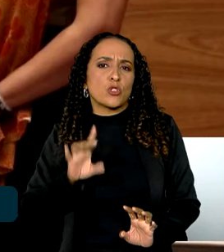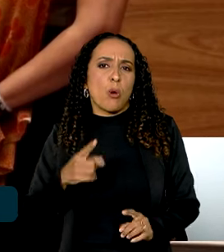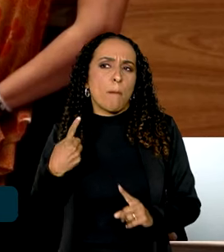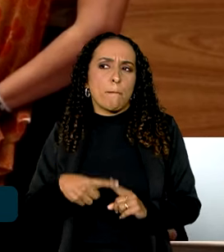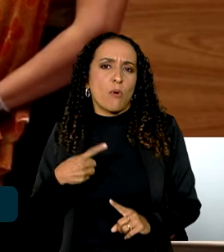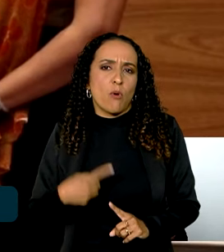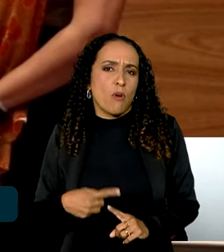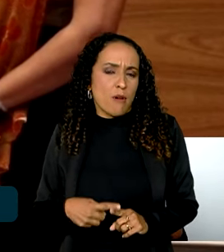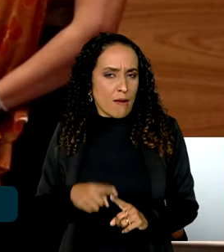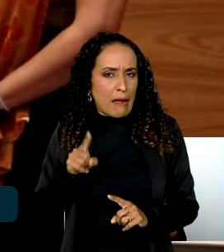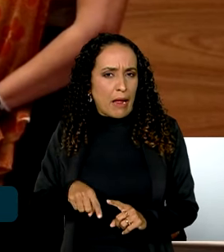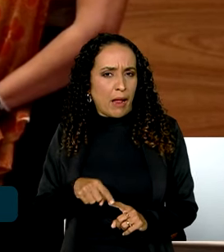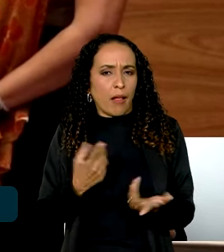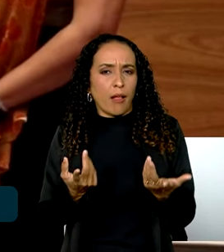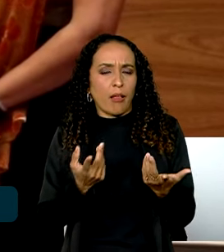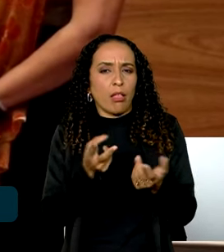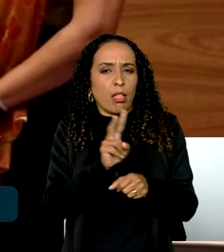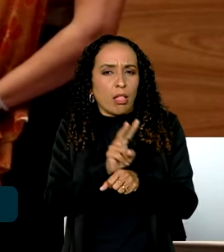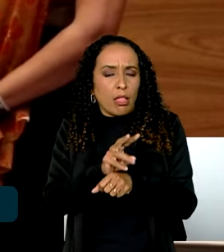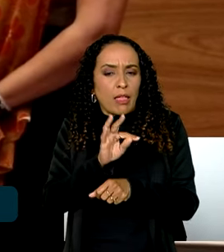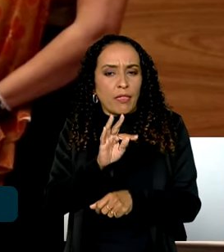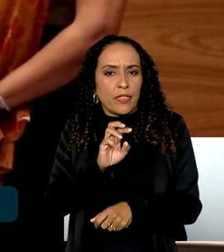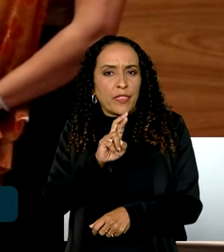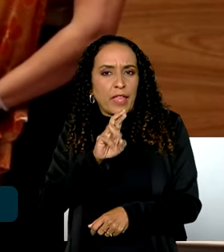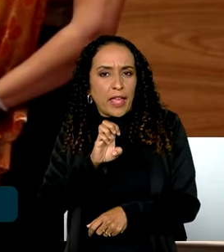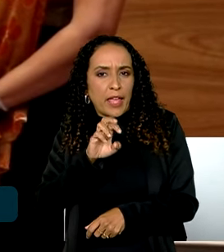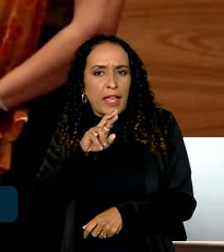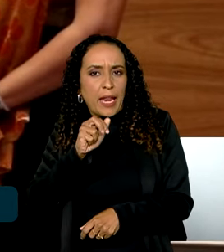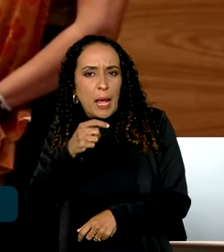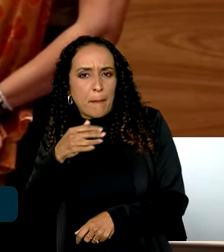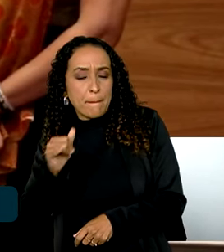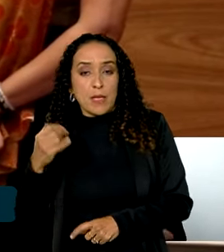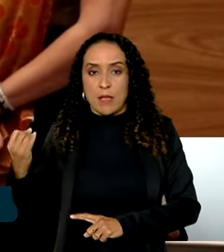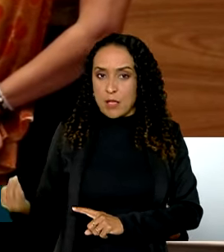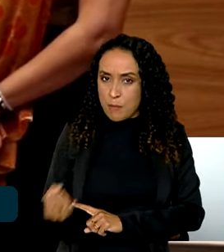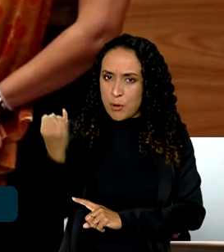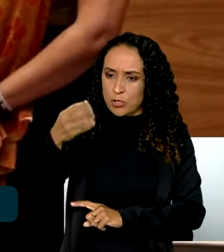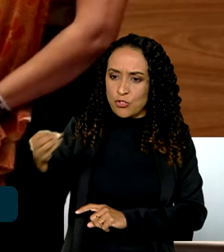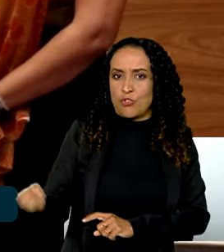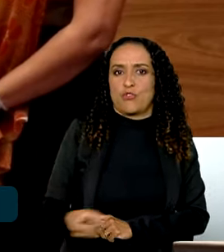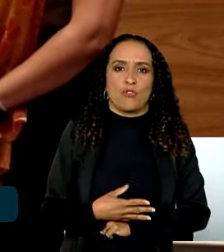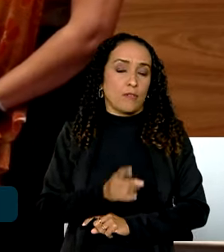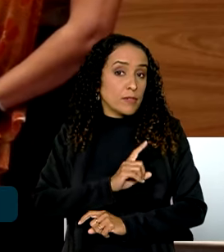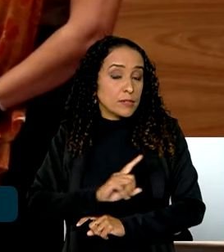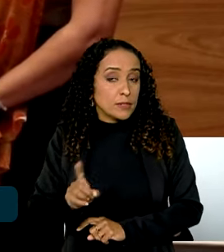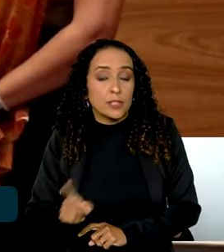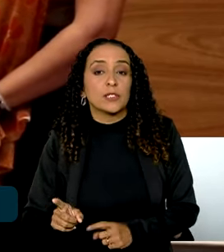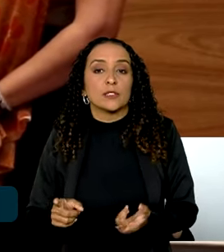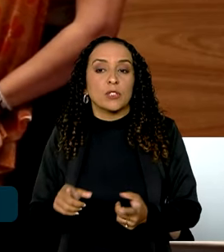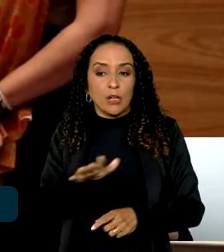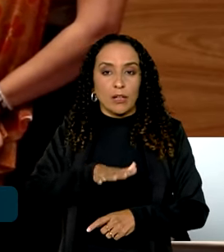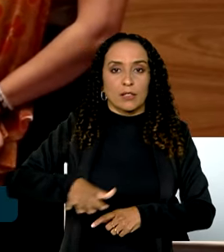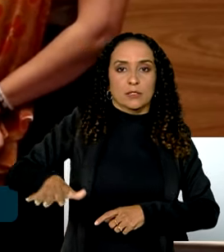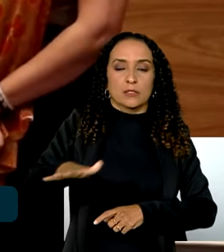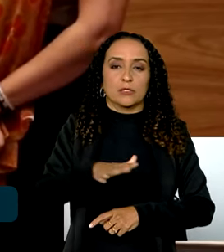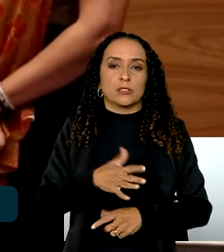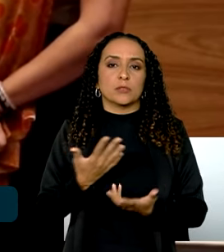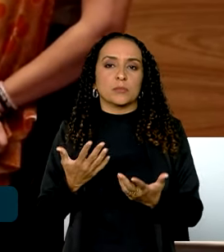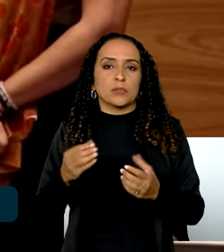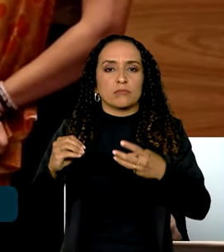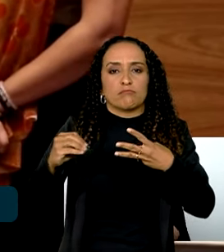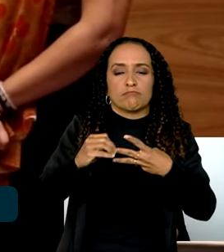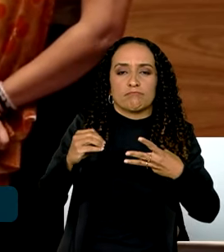uma terapia importantíssima e inovadora no campo das terapias